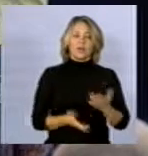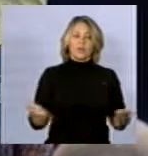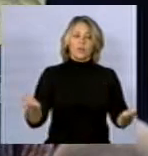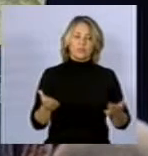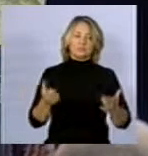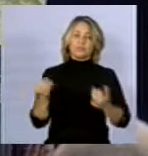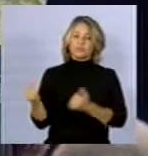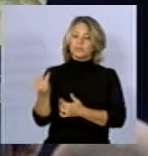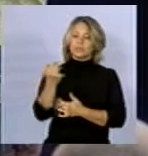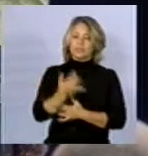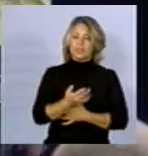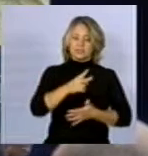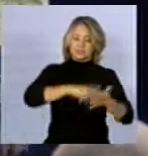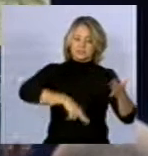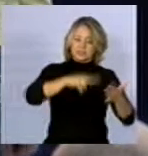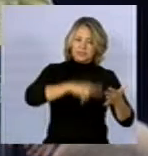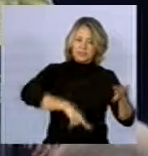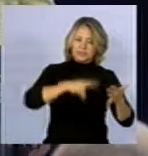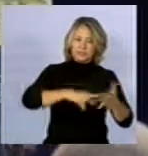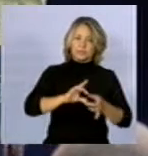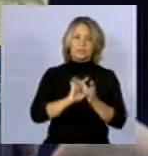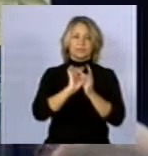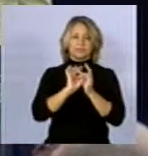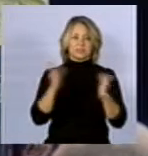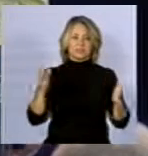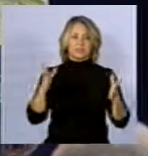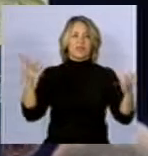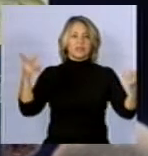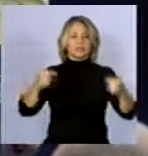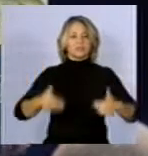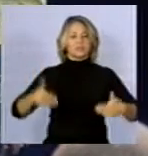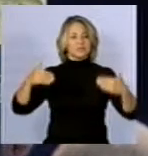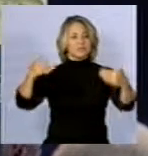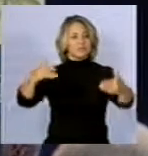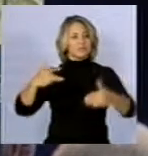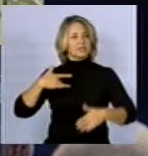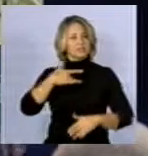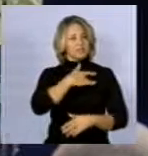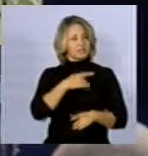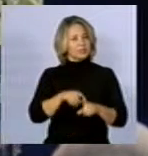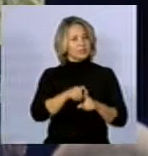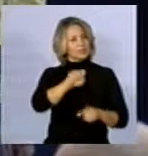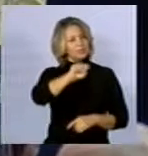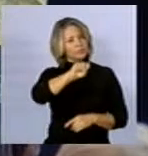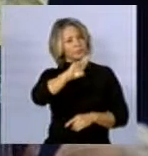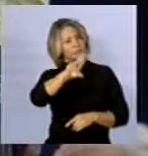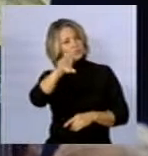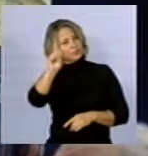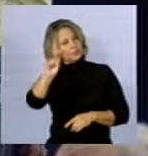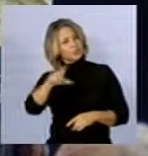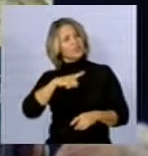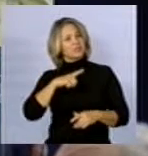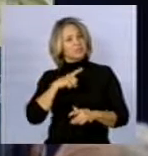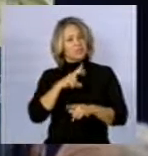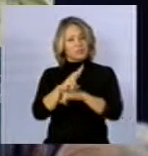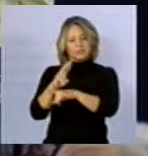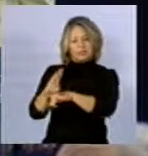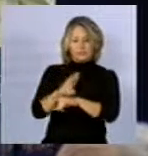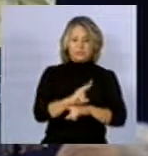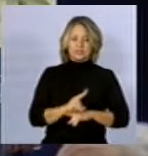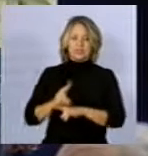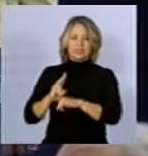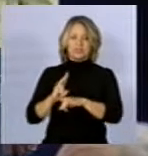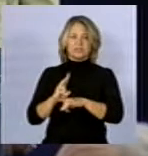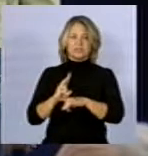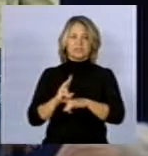didático dessas leituras permitirão ao Ministério da Saúde e ao SUS a organização das ações de vigilância relacionadas